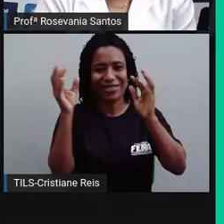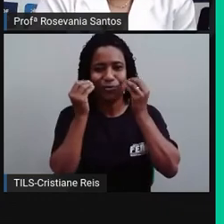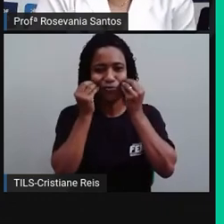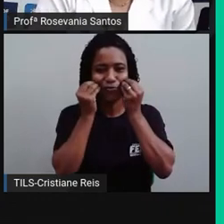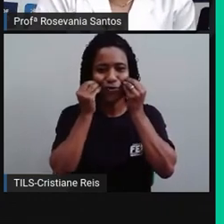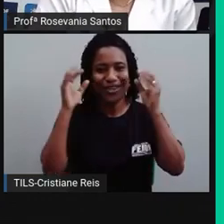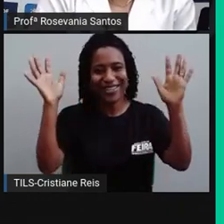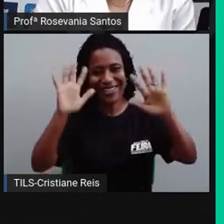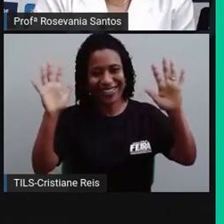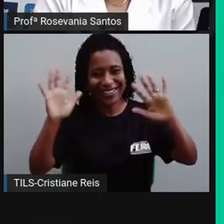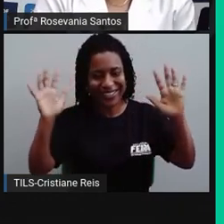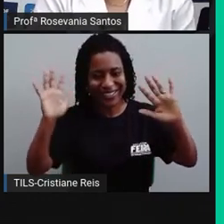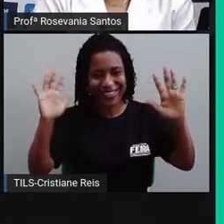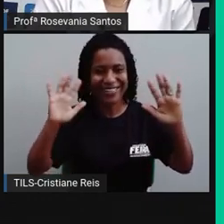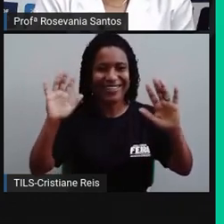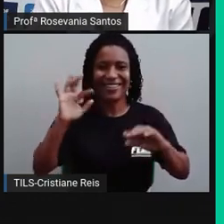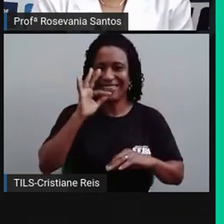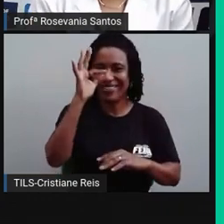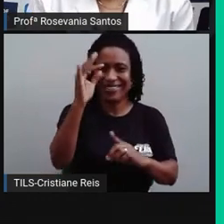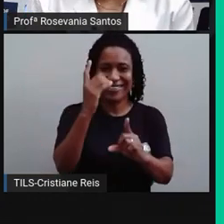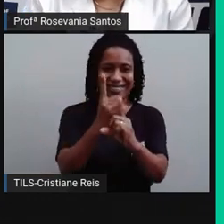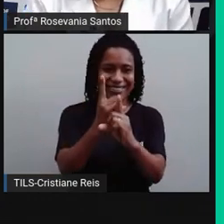gente até agora e até a nossa próxima aula.